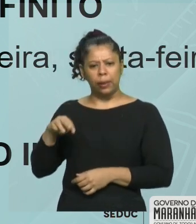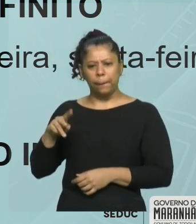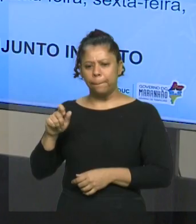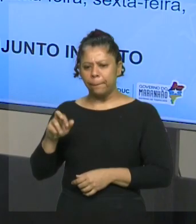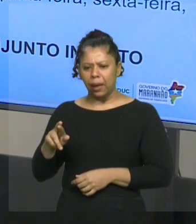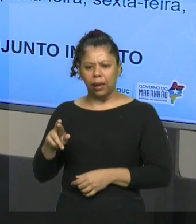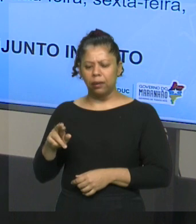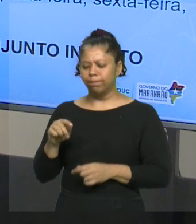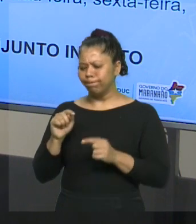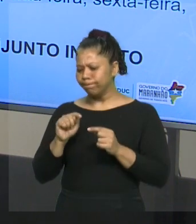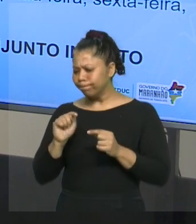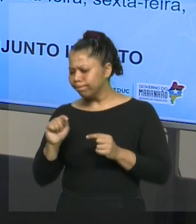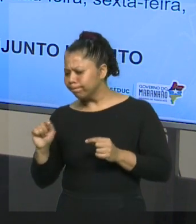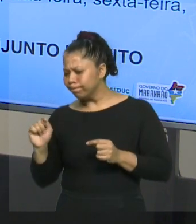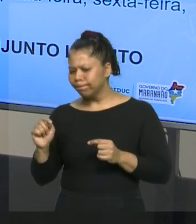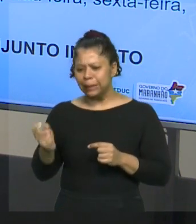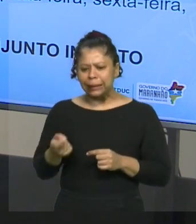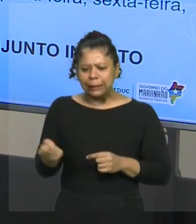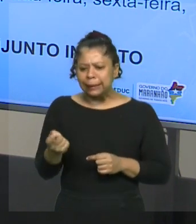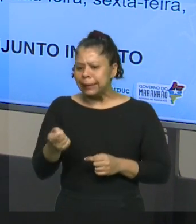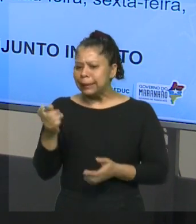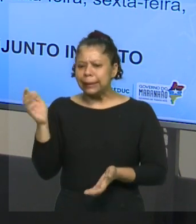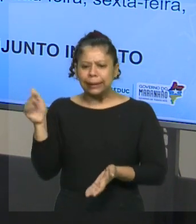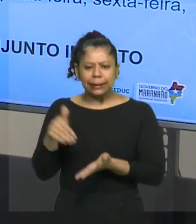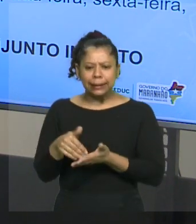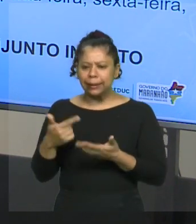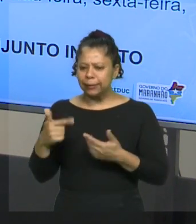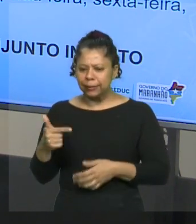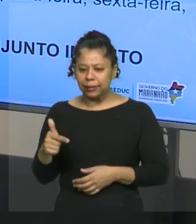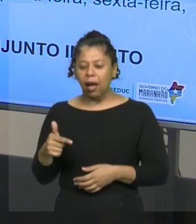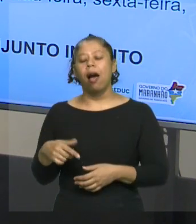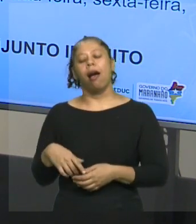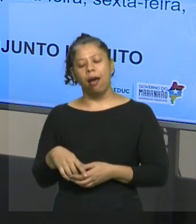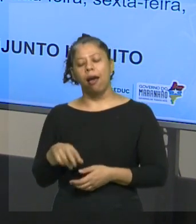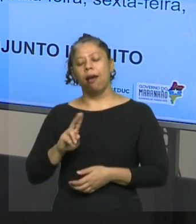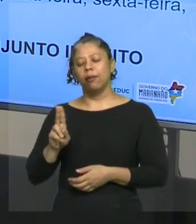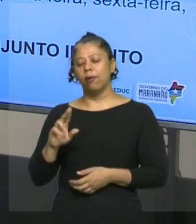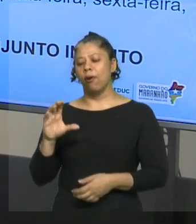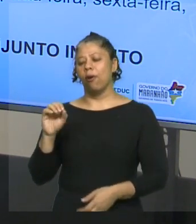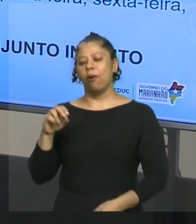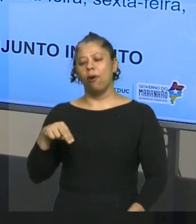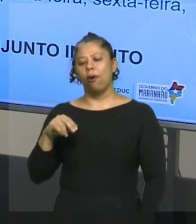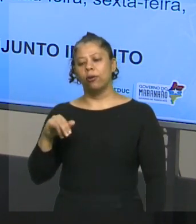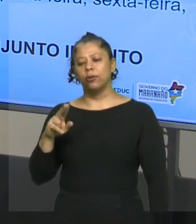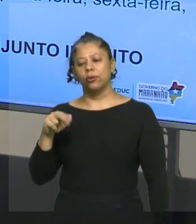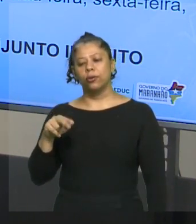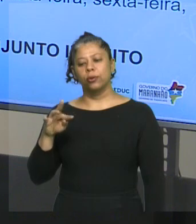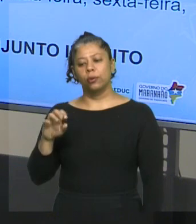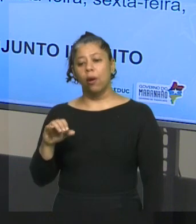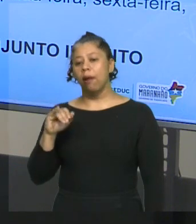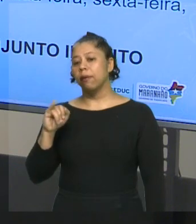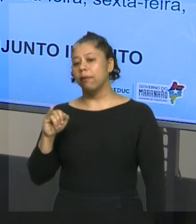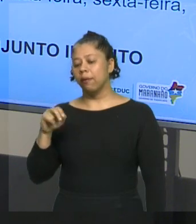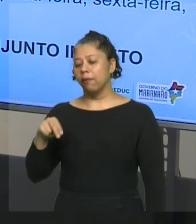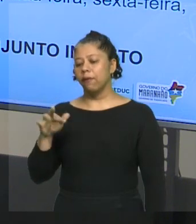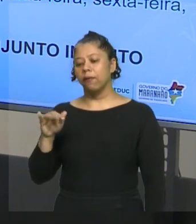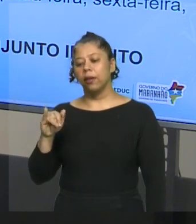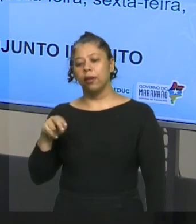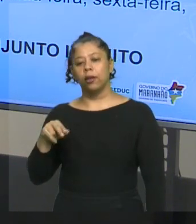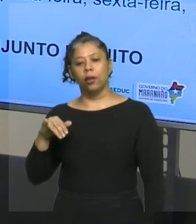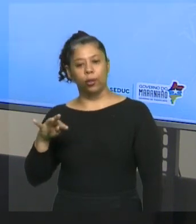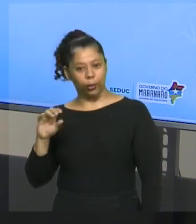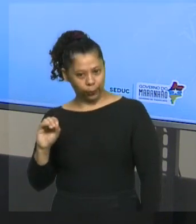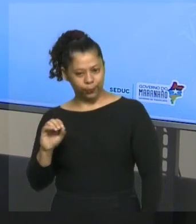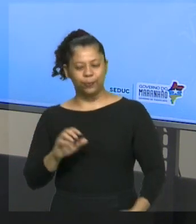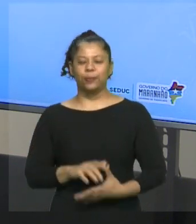conferir, são infinitos elementos, você chama de conjunto infinito. Belezinha? Então, vamos lá.